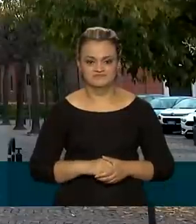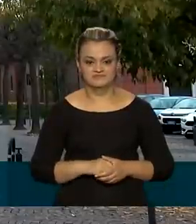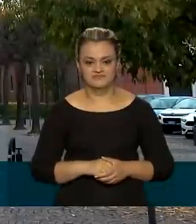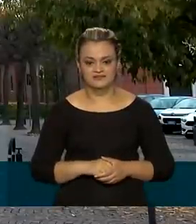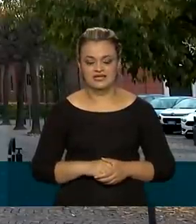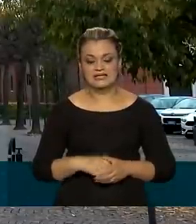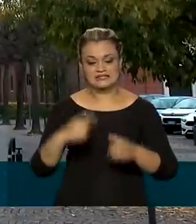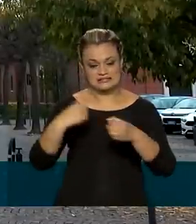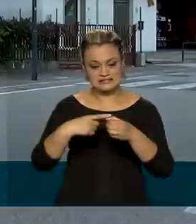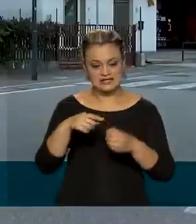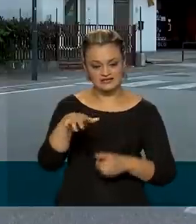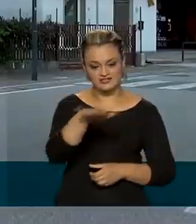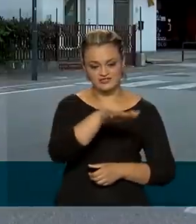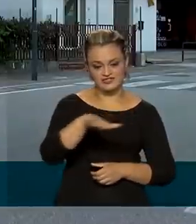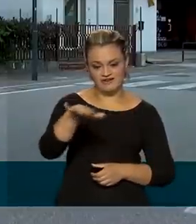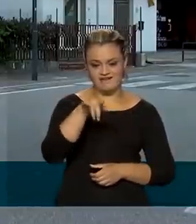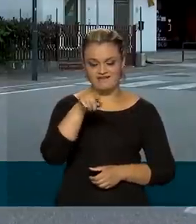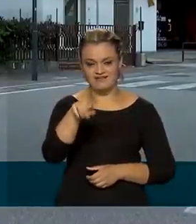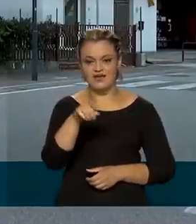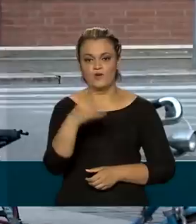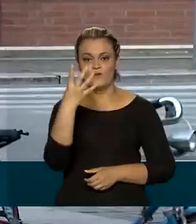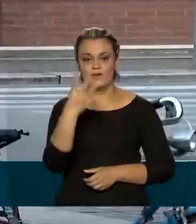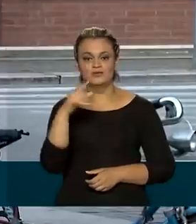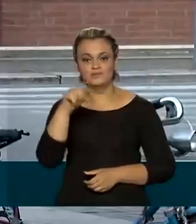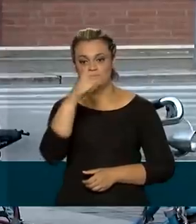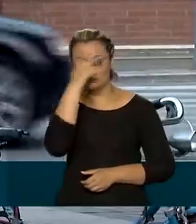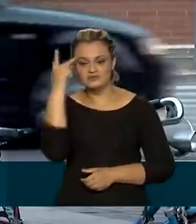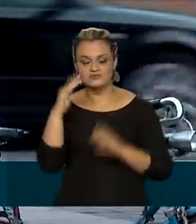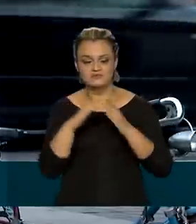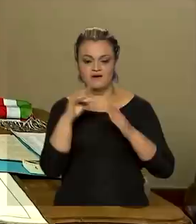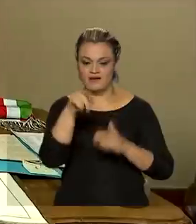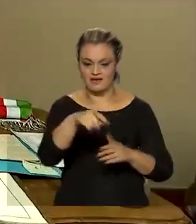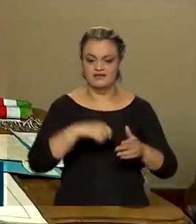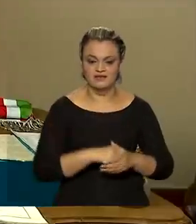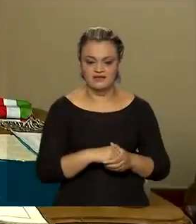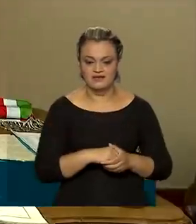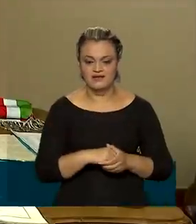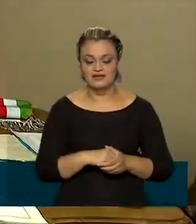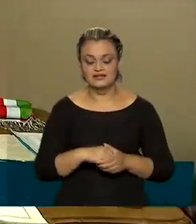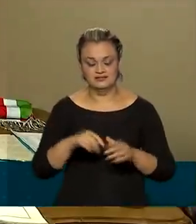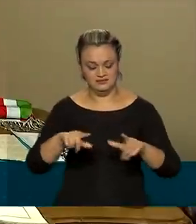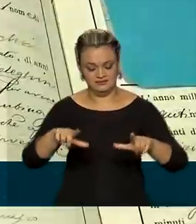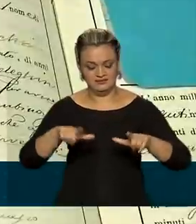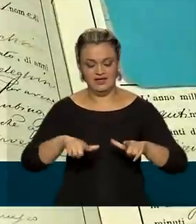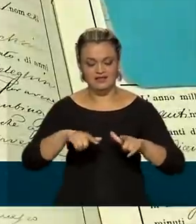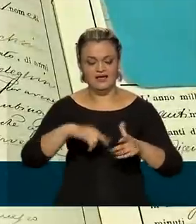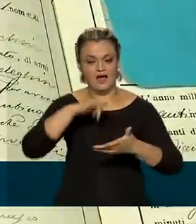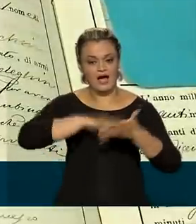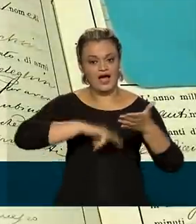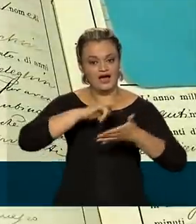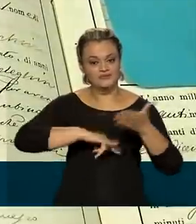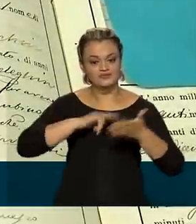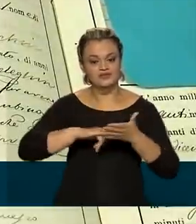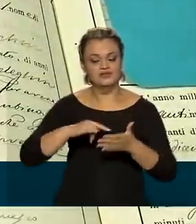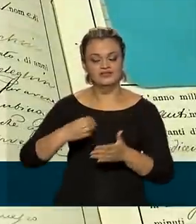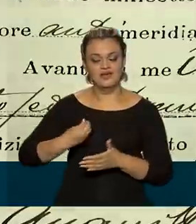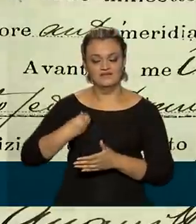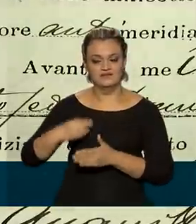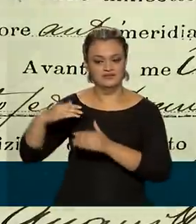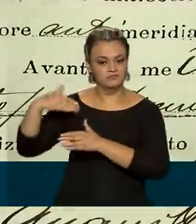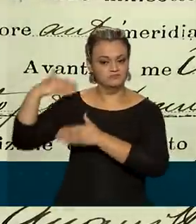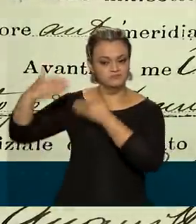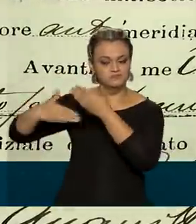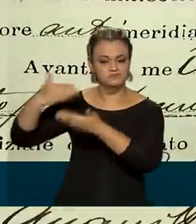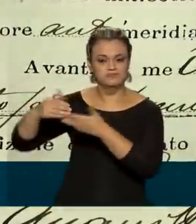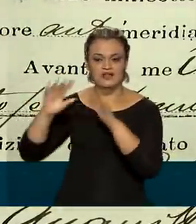A cidadezinha charmosa de 4 mil habitantes no norte da Itália, traz em seus registros muito da história dos ancestrais da família